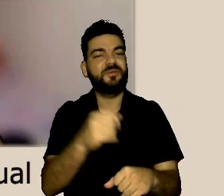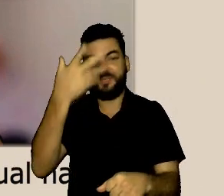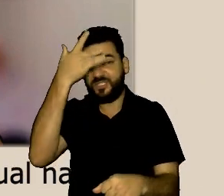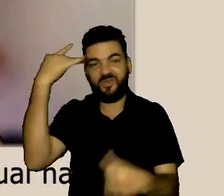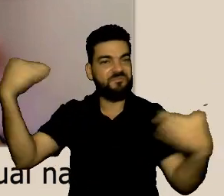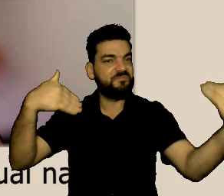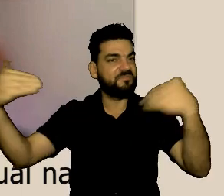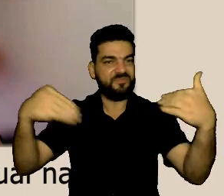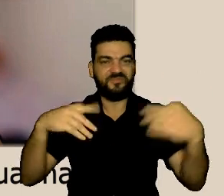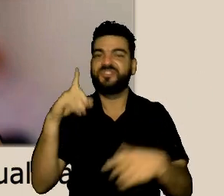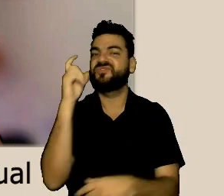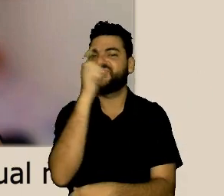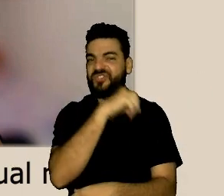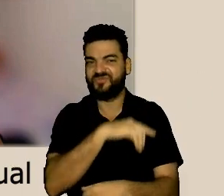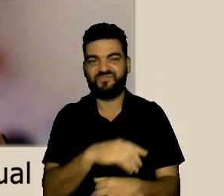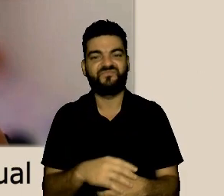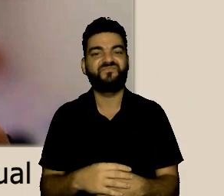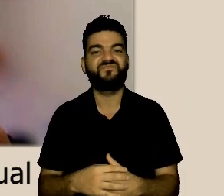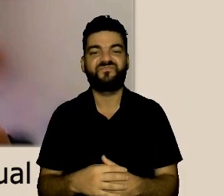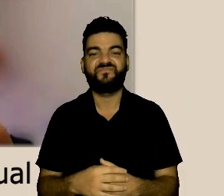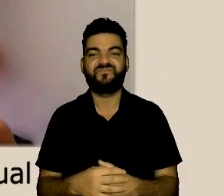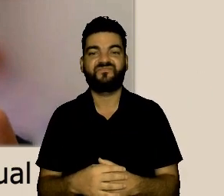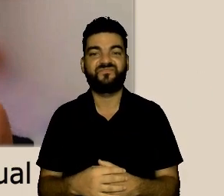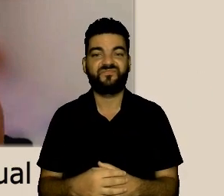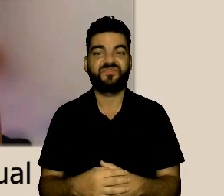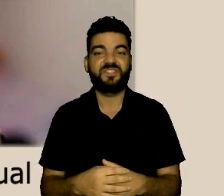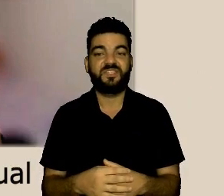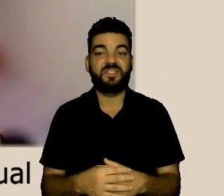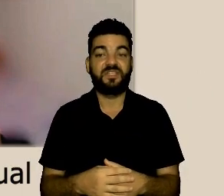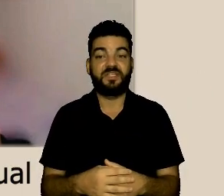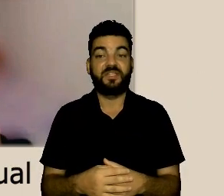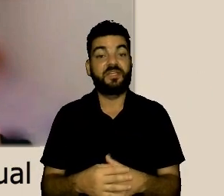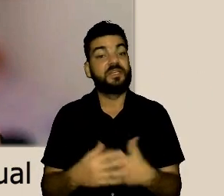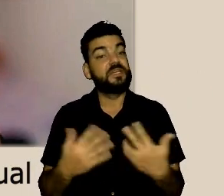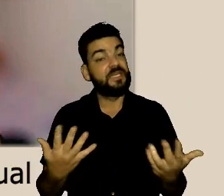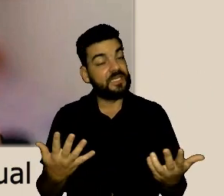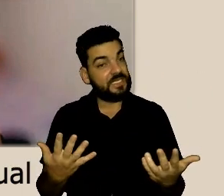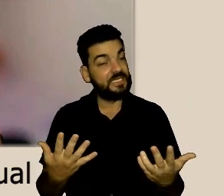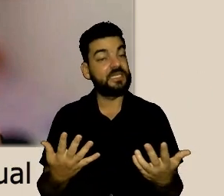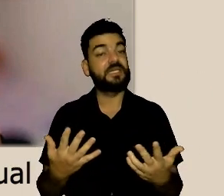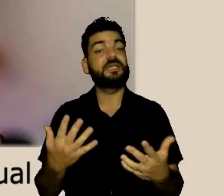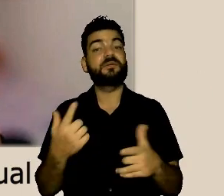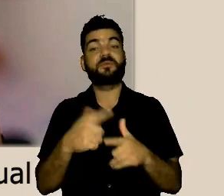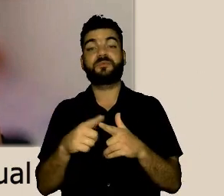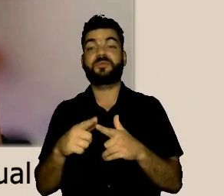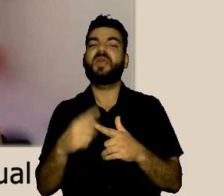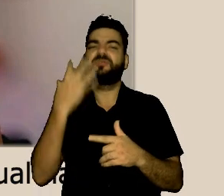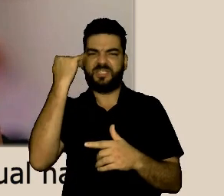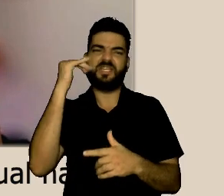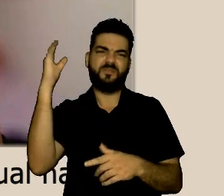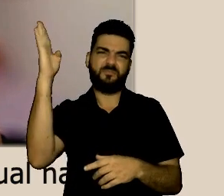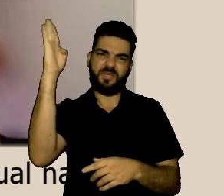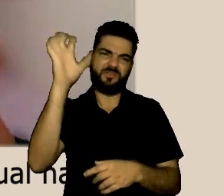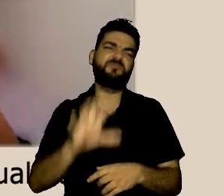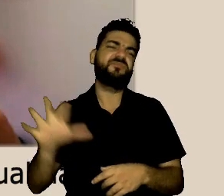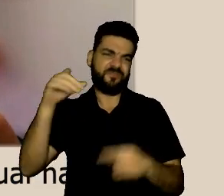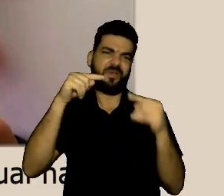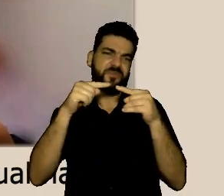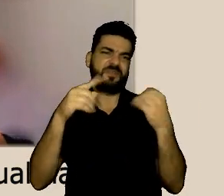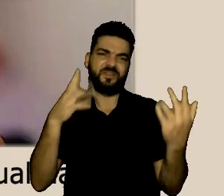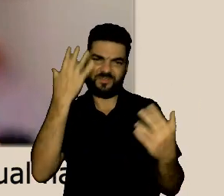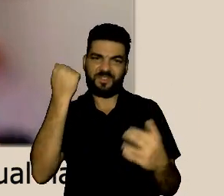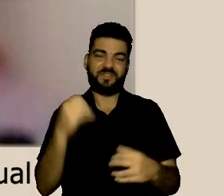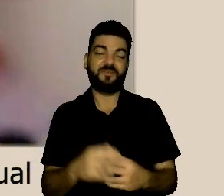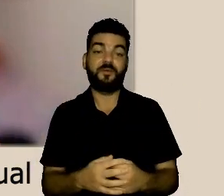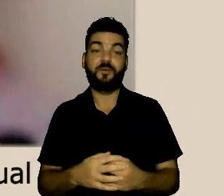regional digamos foi bem difícil a participação tanto de servidores quanto de procuradores e isso de membros